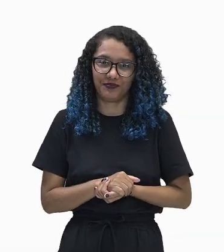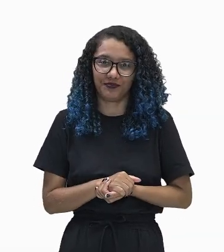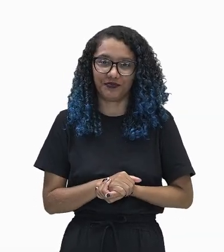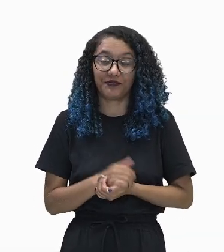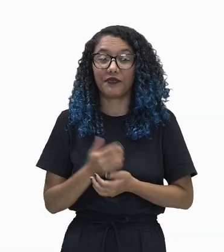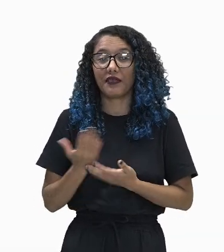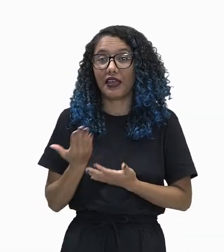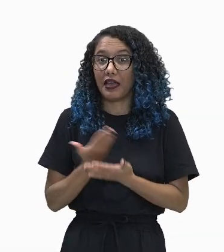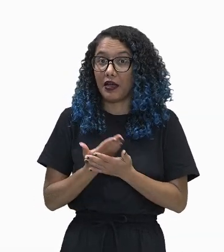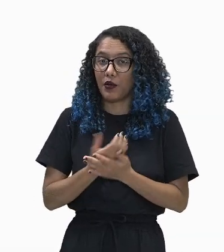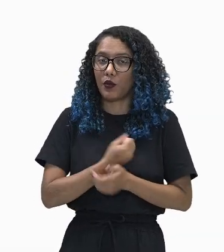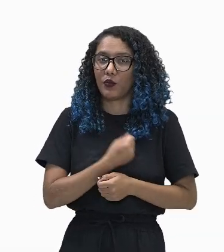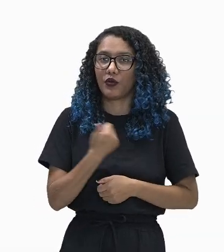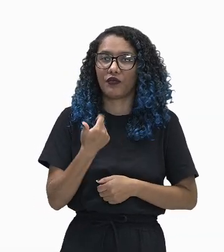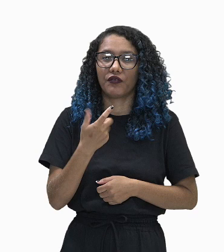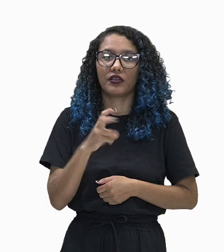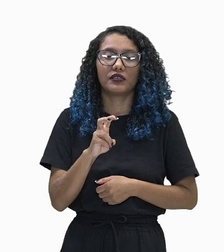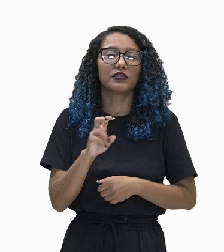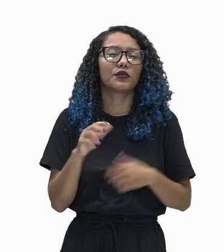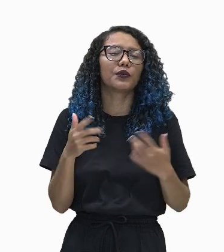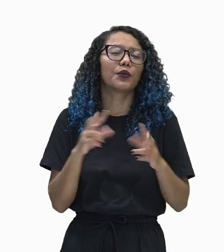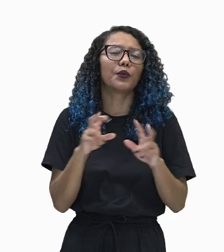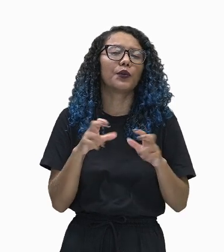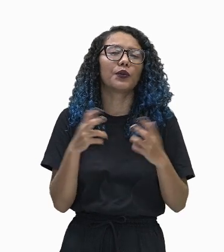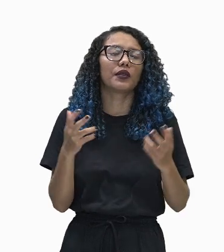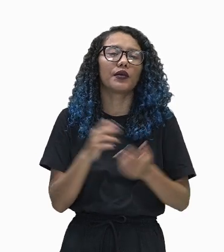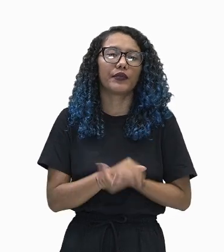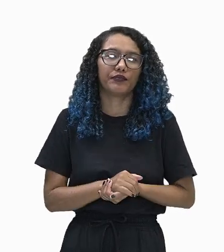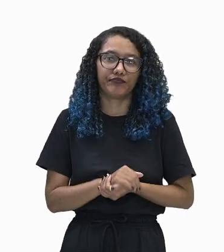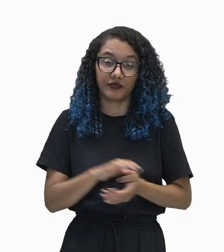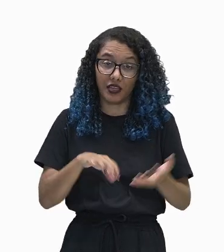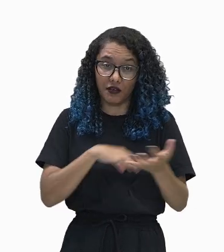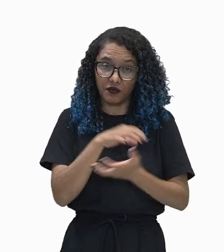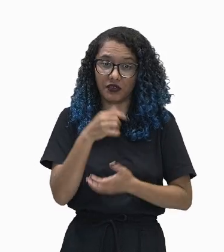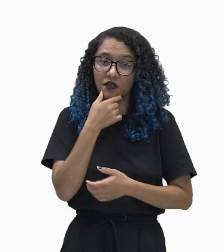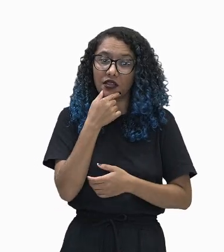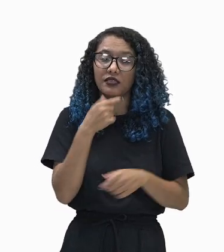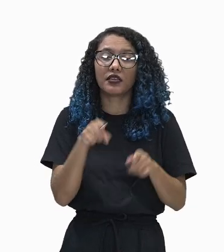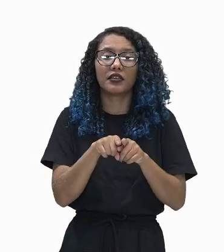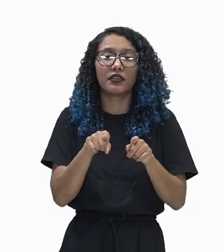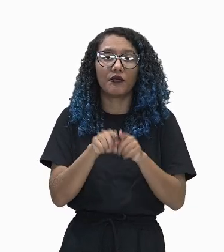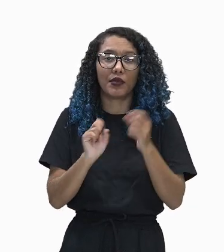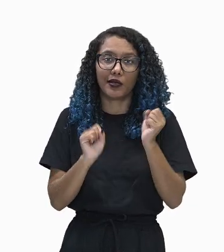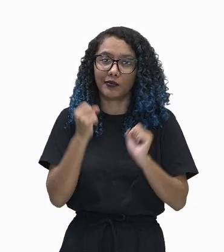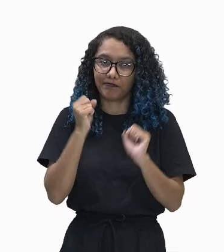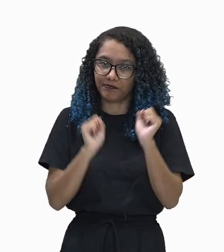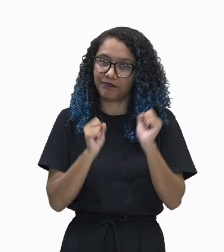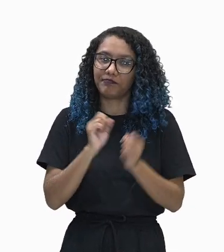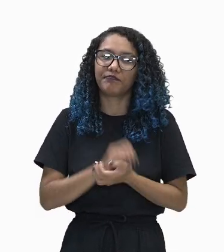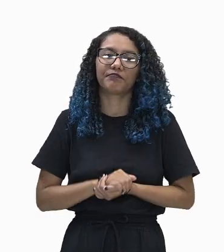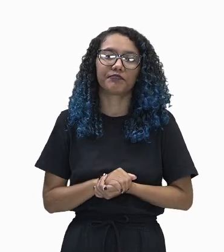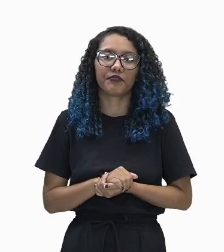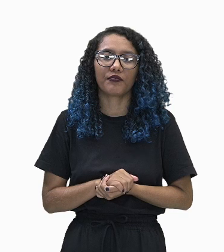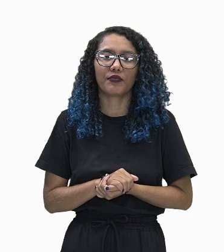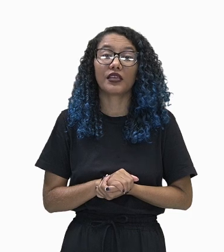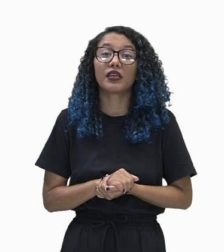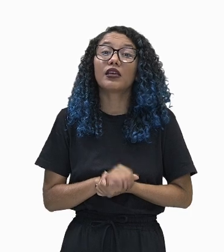A aula de número 25, Objeto de Conhecimento, a Revolução Inglesa e a Industrial.